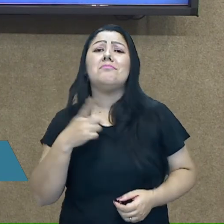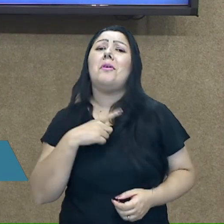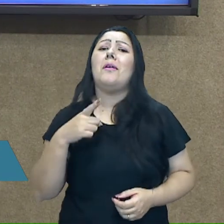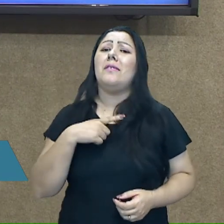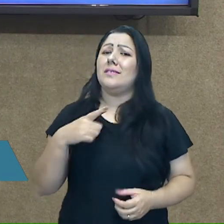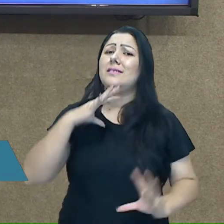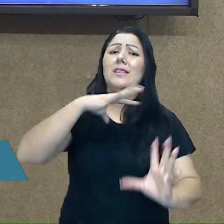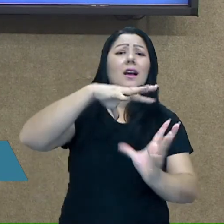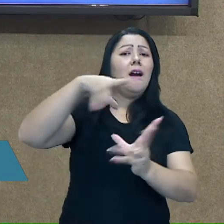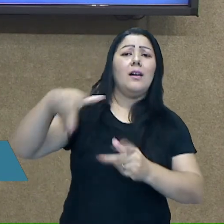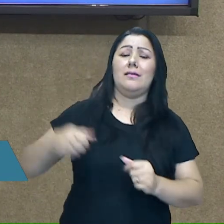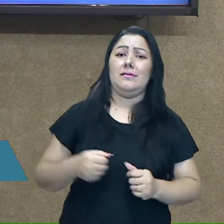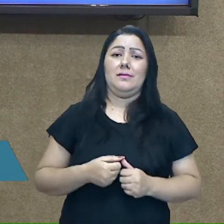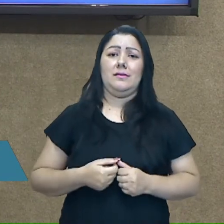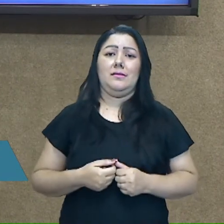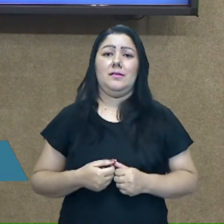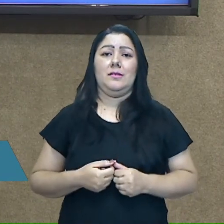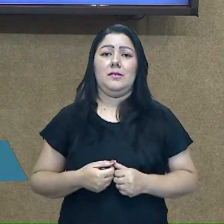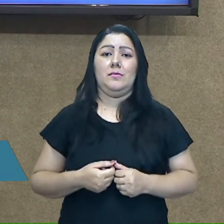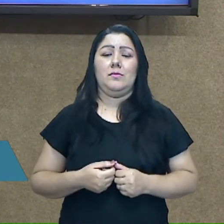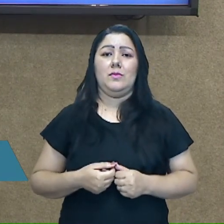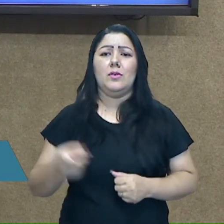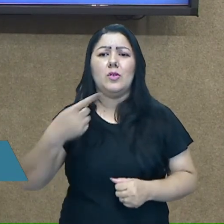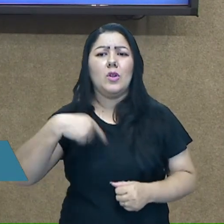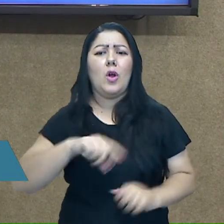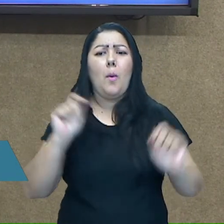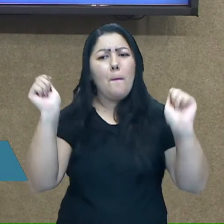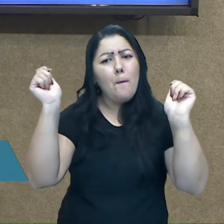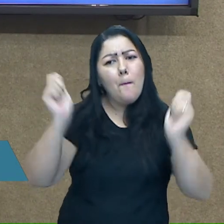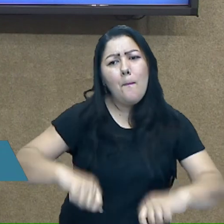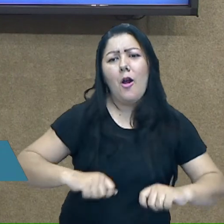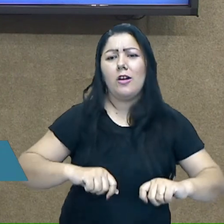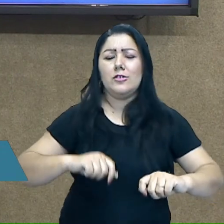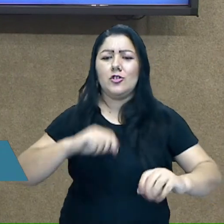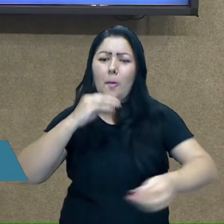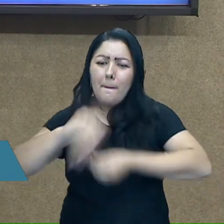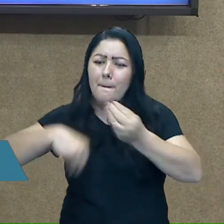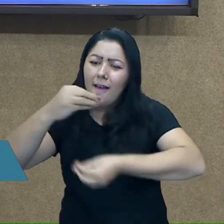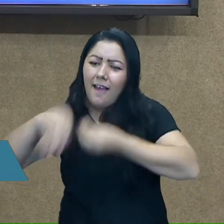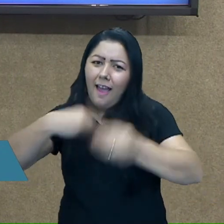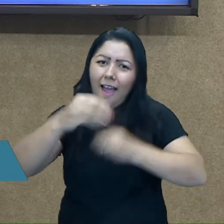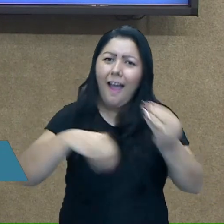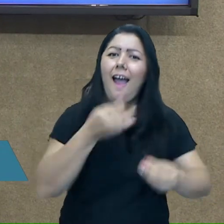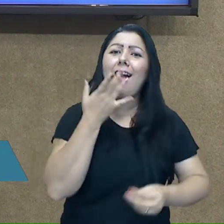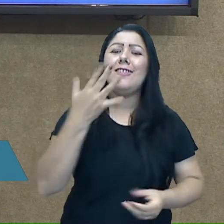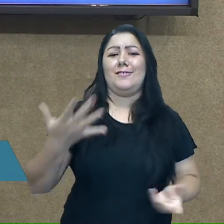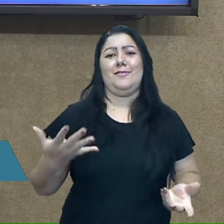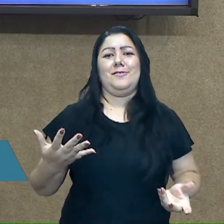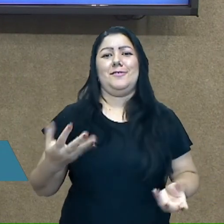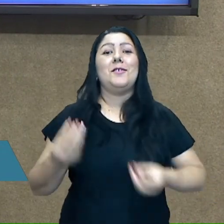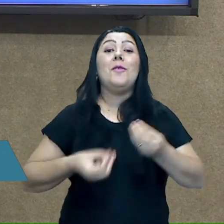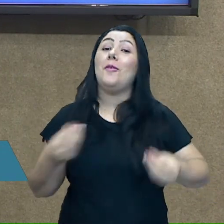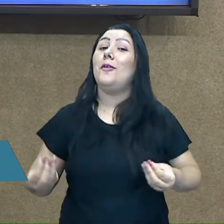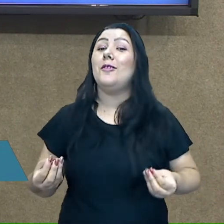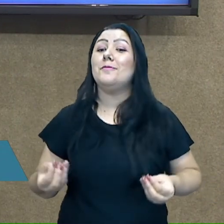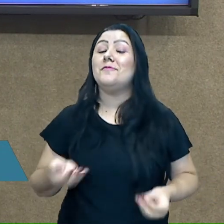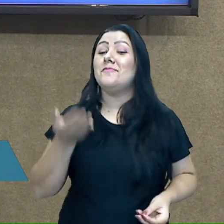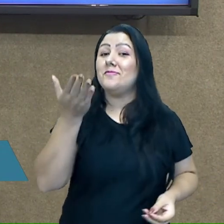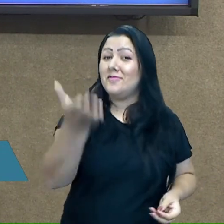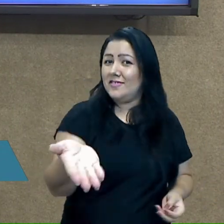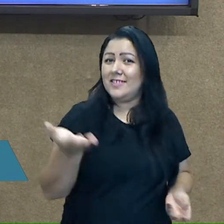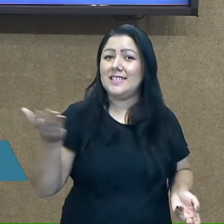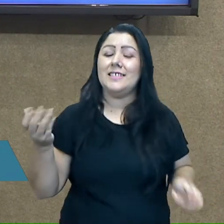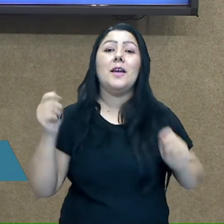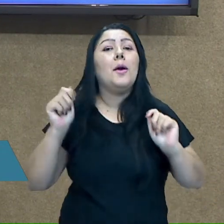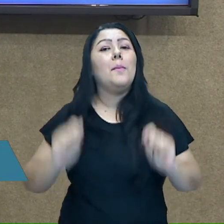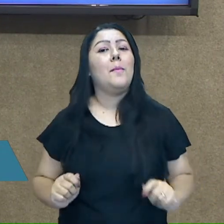que é essa capacidade da gente fazer mais e mais e mais cores? Pega o seu lápis, se você não tiver tinta em casa, o lápis de